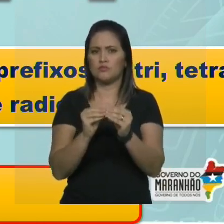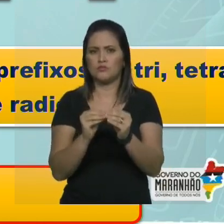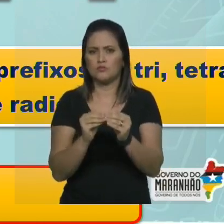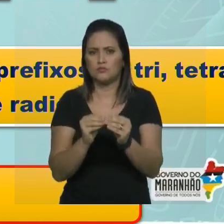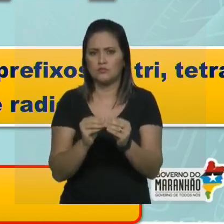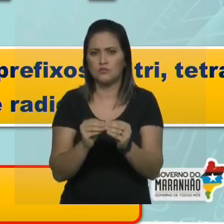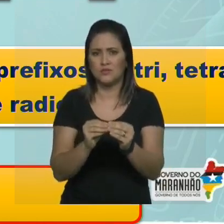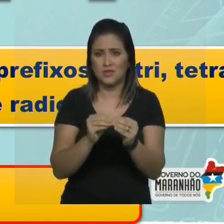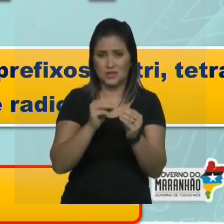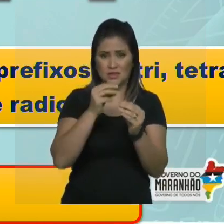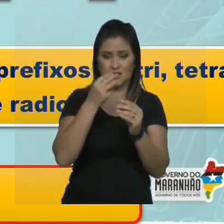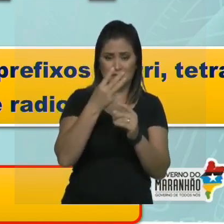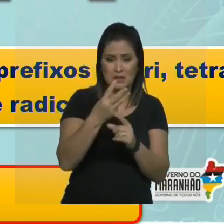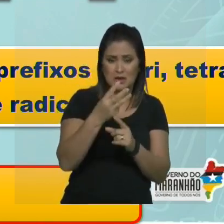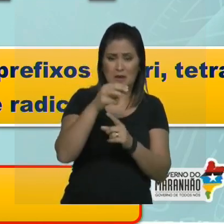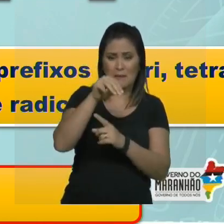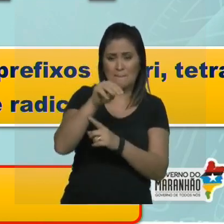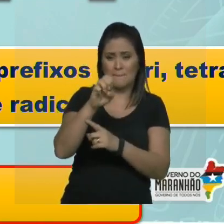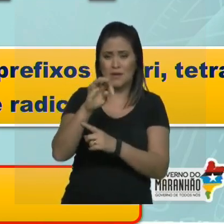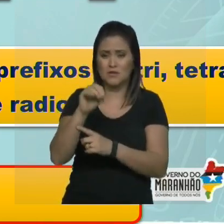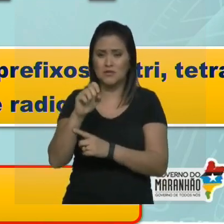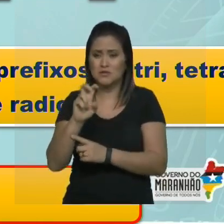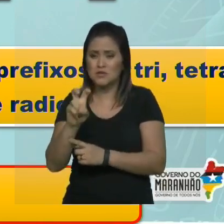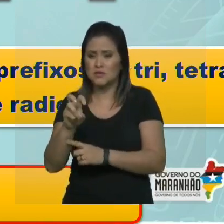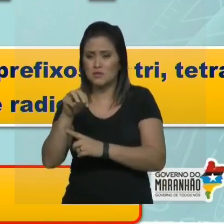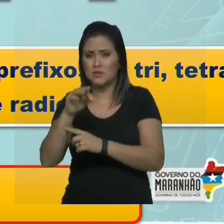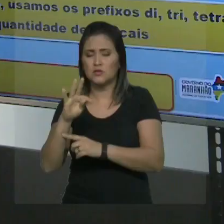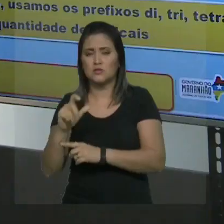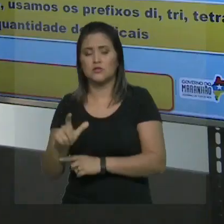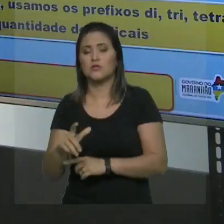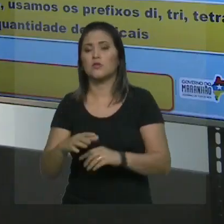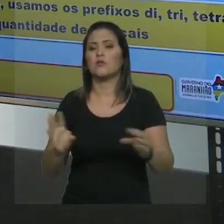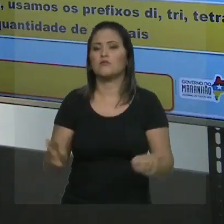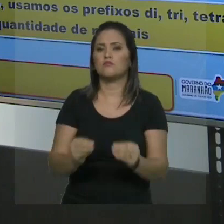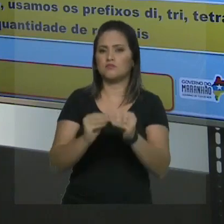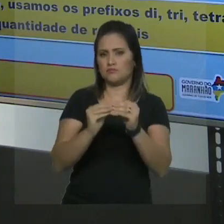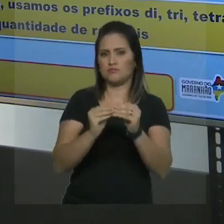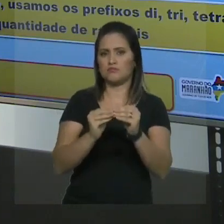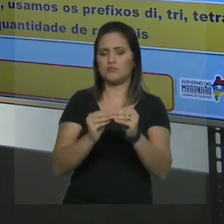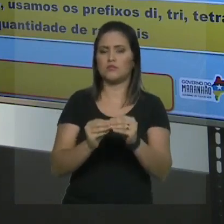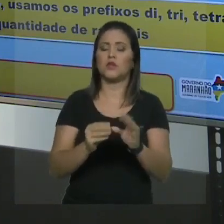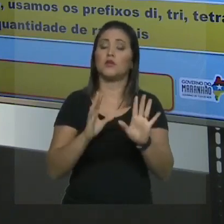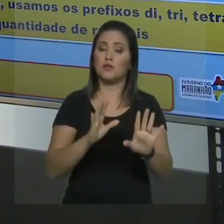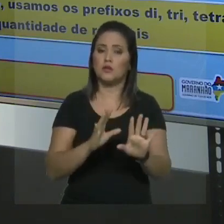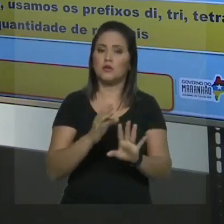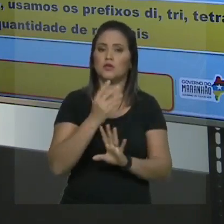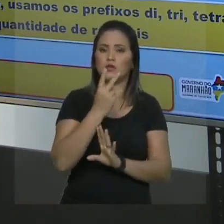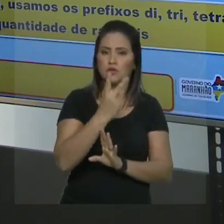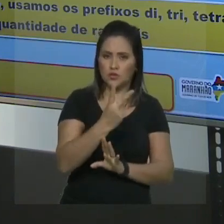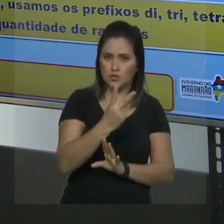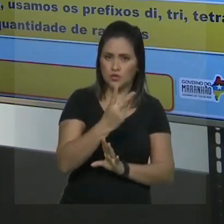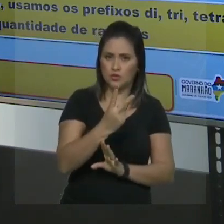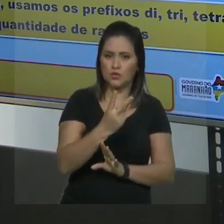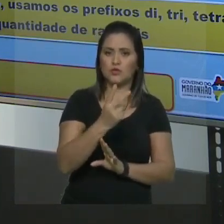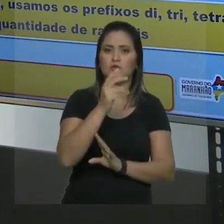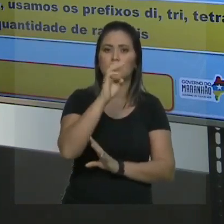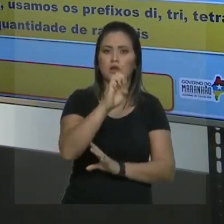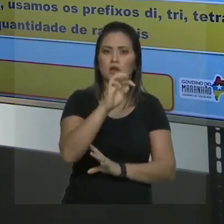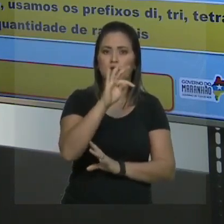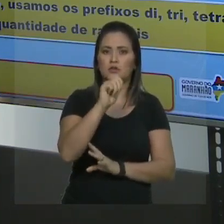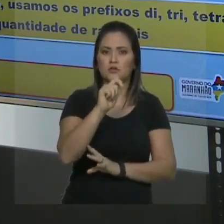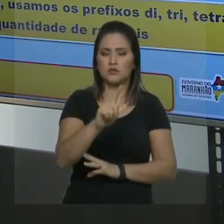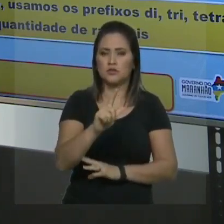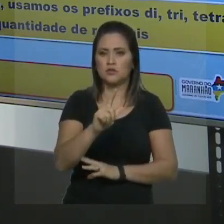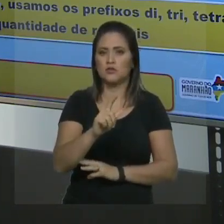etil, 3 metil, 5 metil, aí o PAC é que você simplifique. Então, em vez de colocar 3 metil,